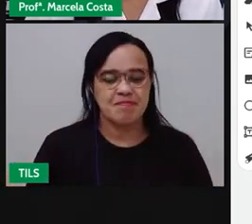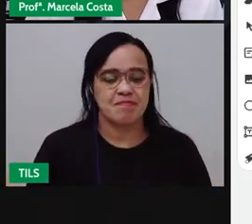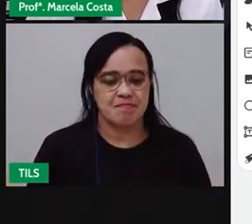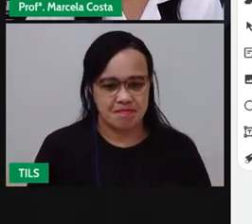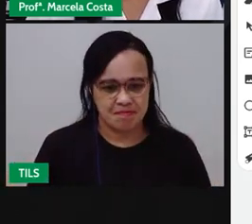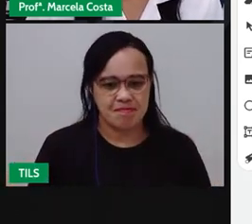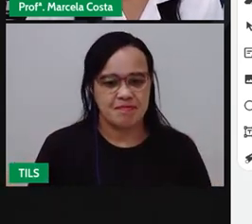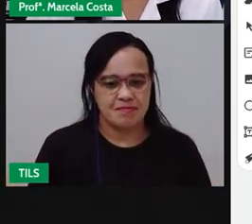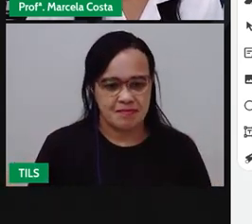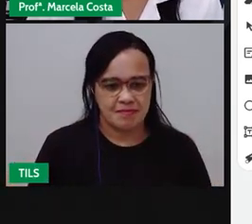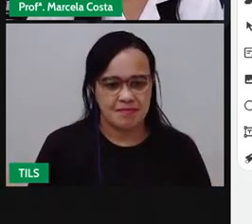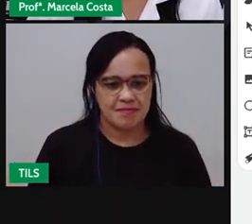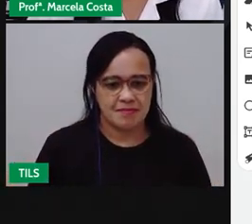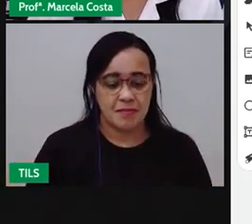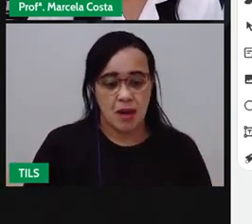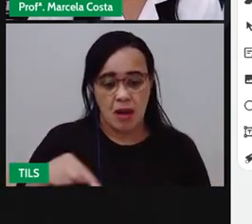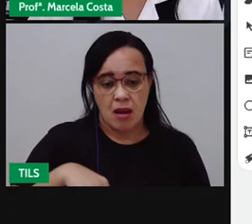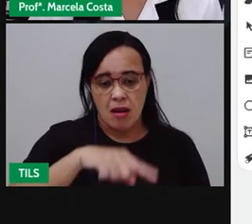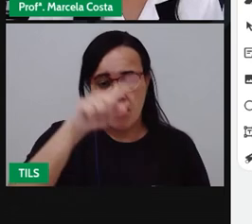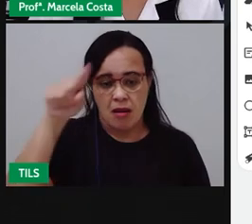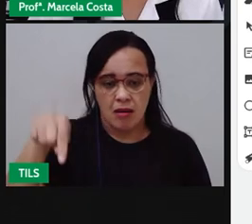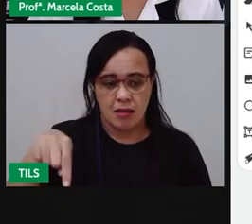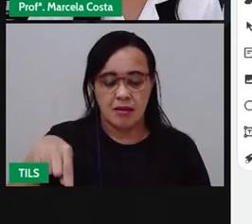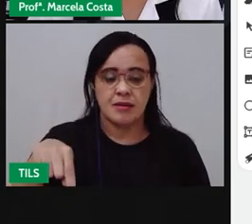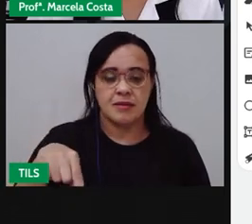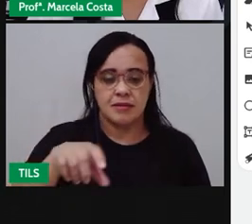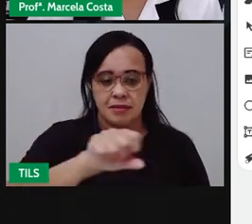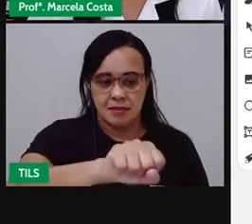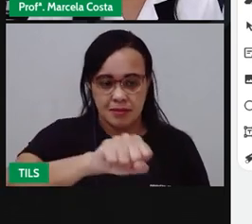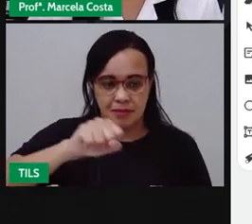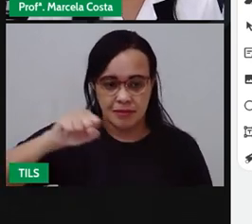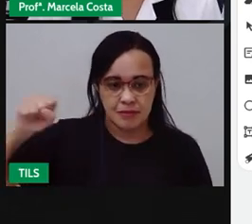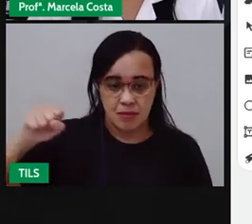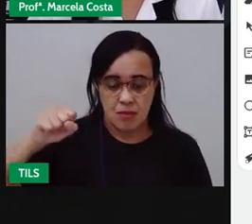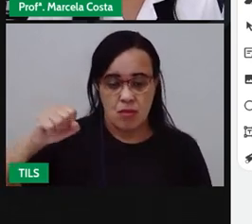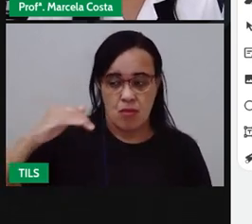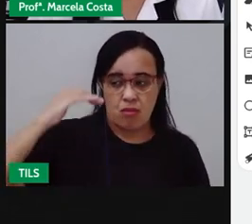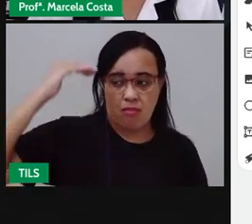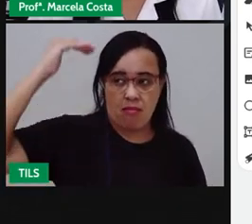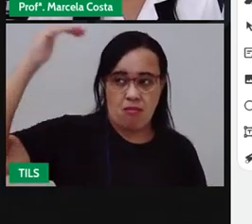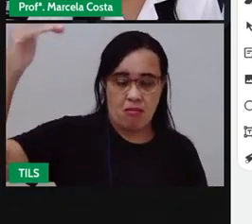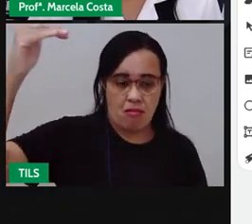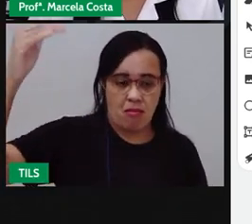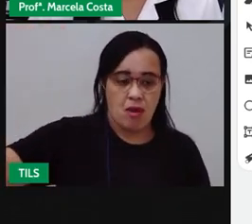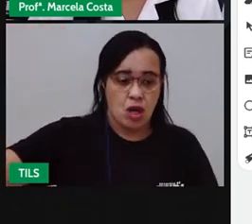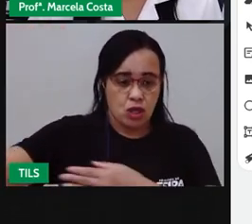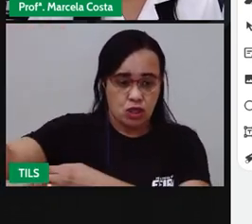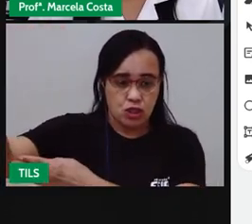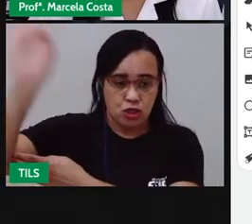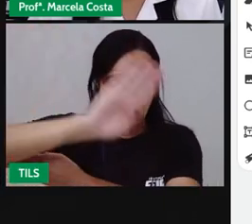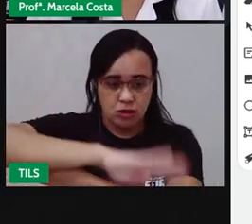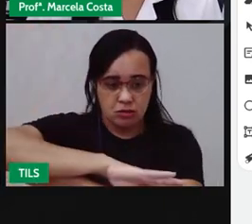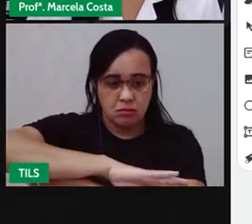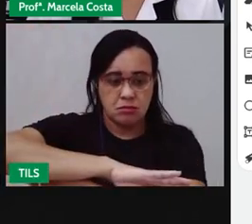Aí ela tem uma porta bem alta, tem umas janelas.